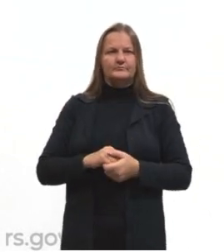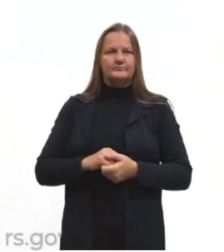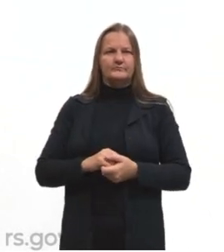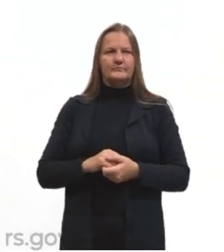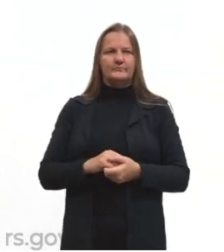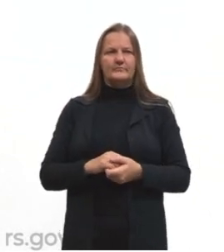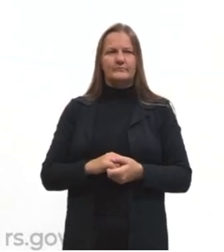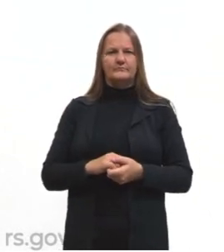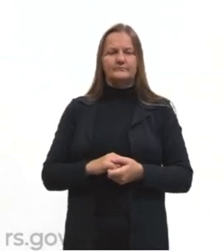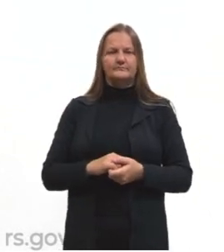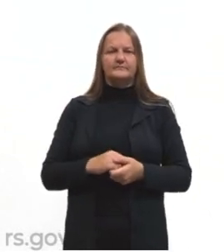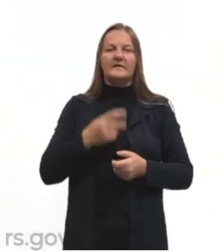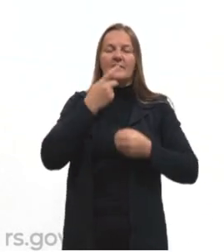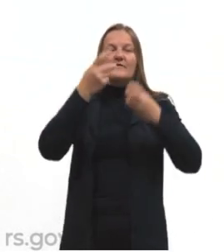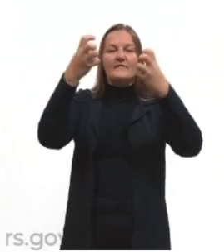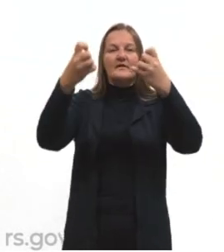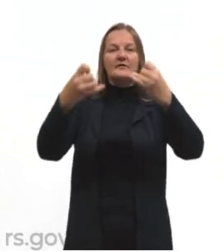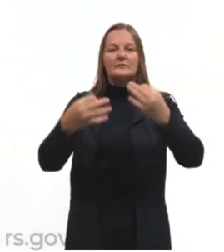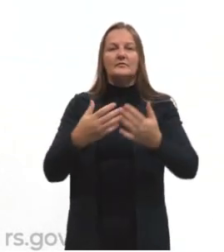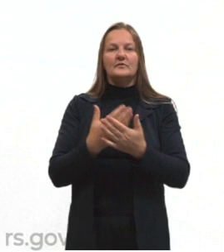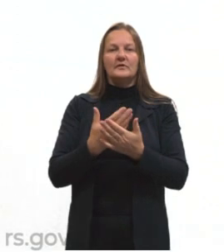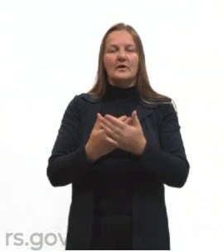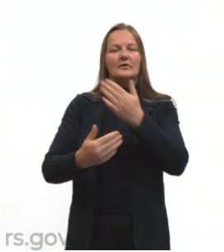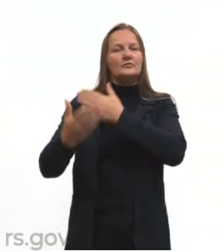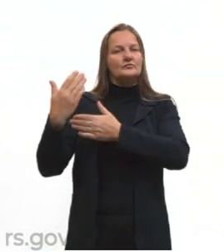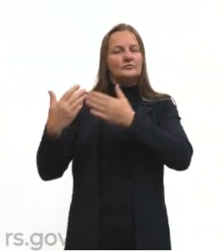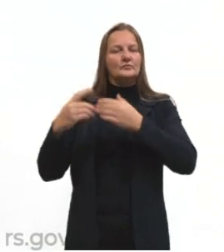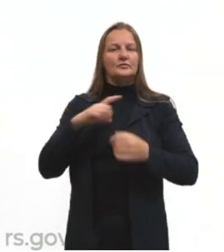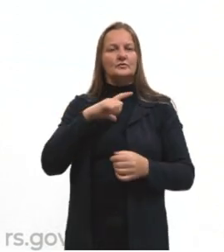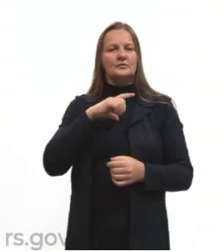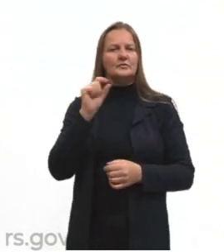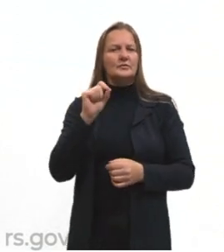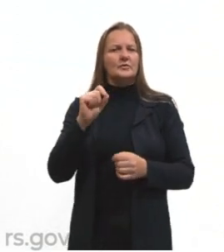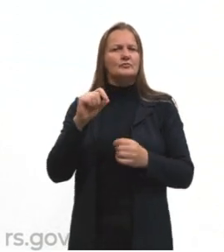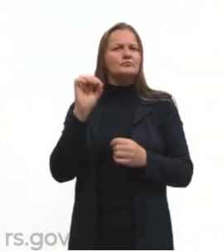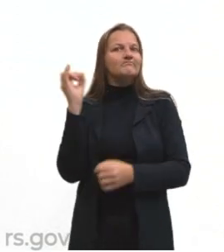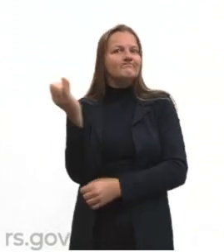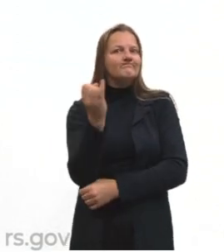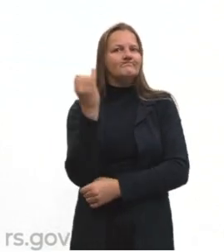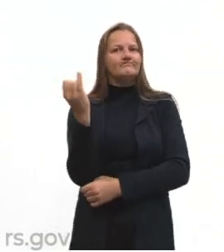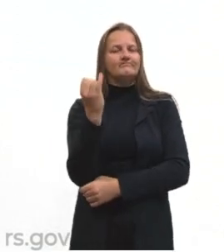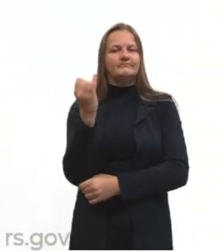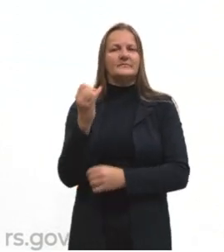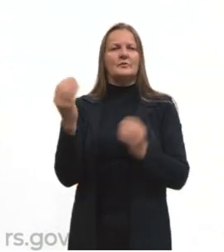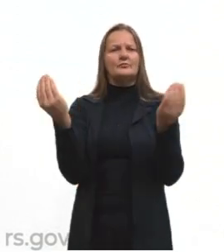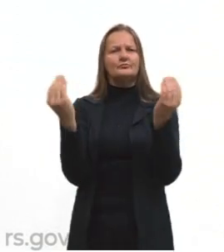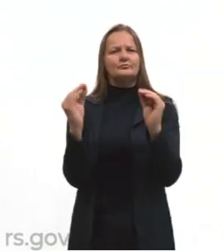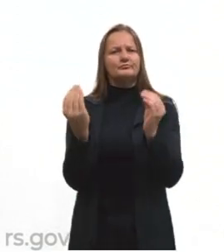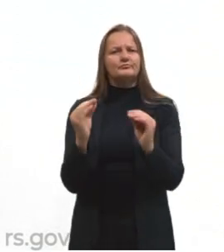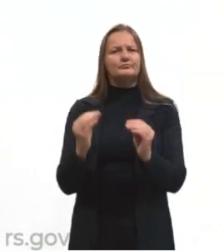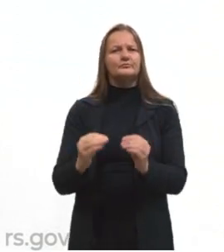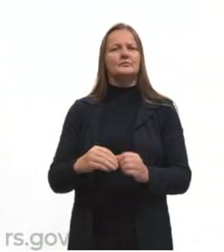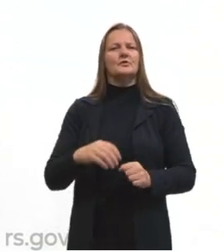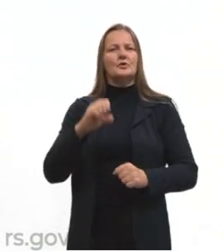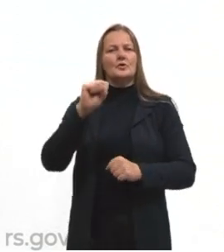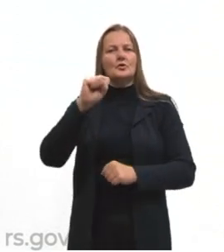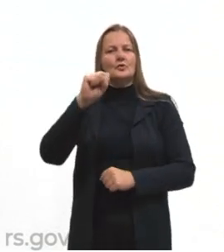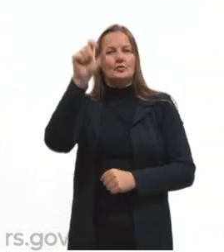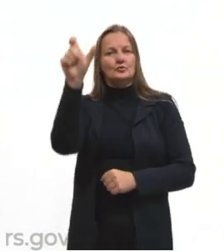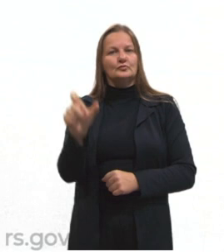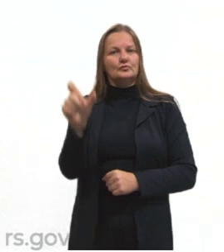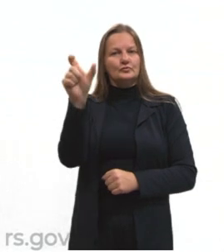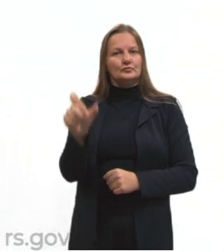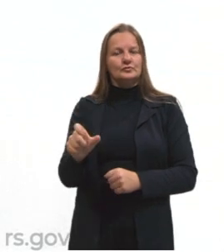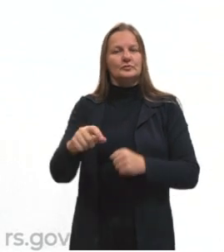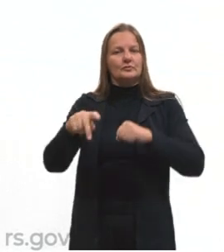Falamos em aulas anteriores sobre os nossos termos essenciais, passamos ali pelo nosso sujeito, passamos